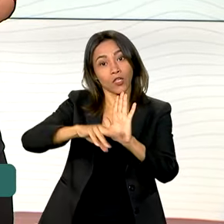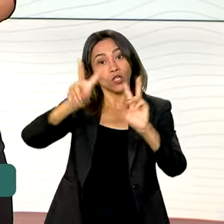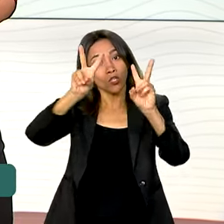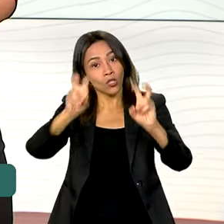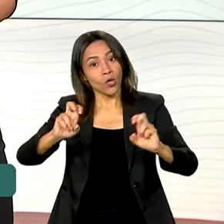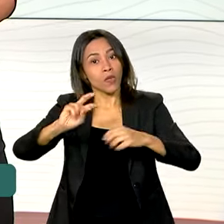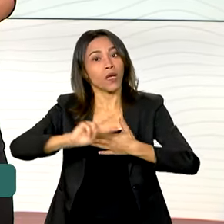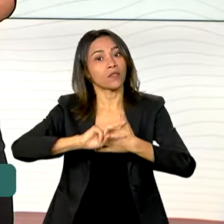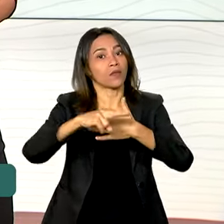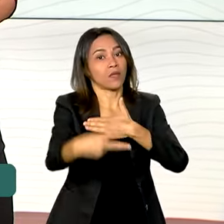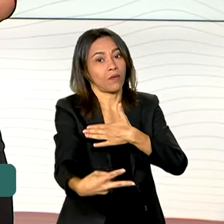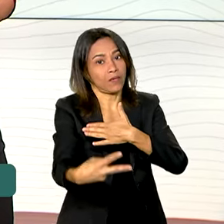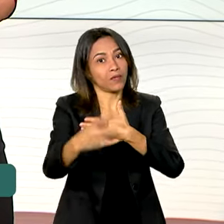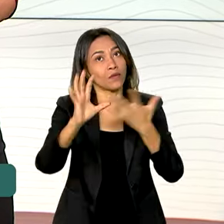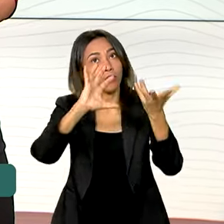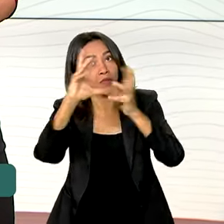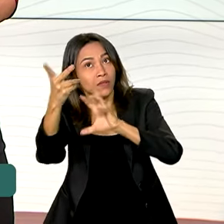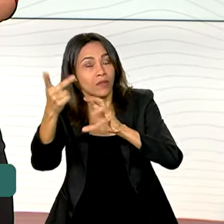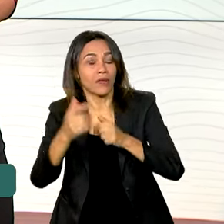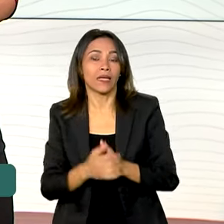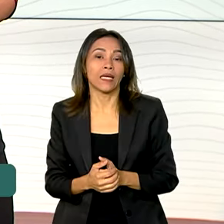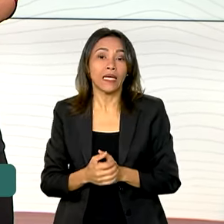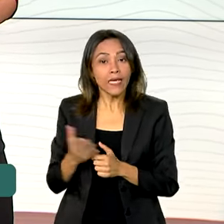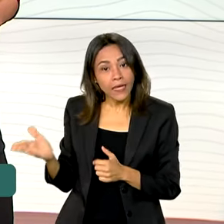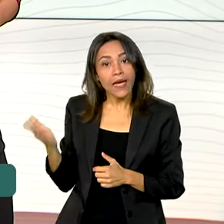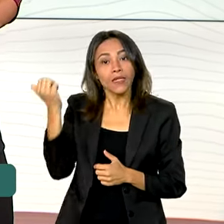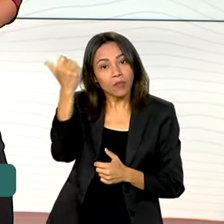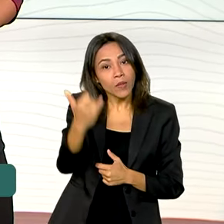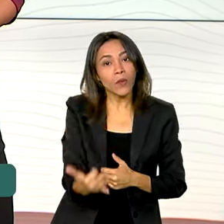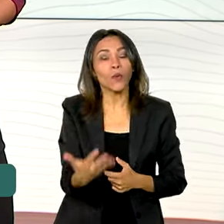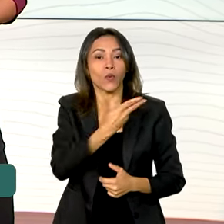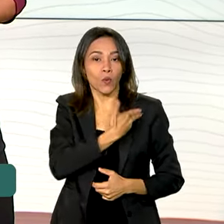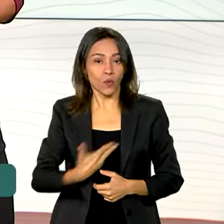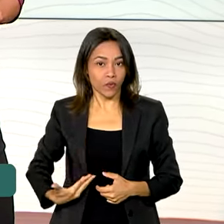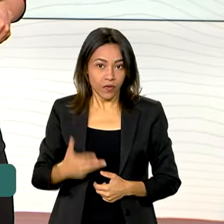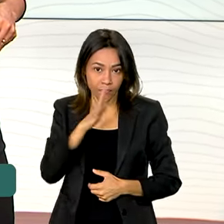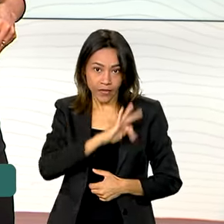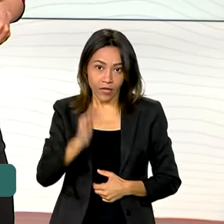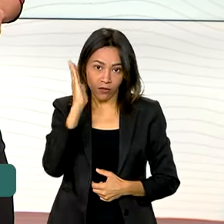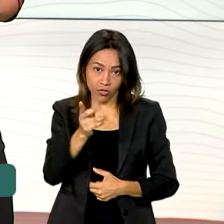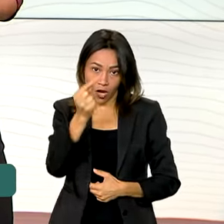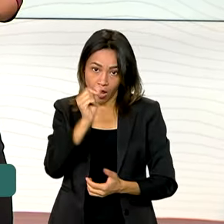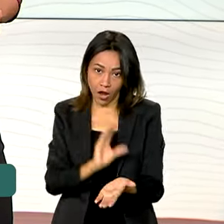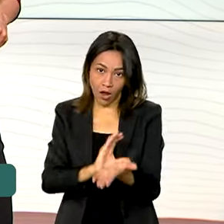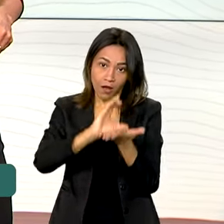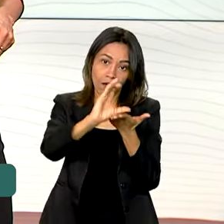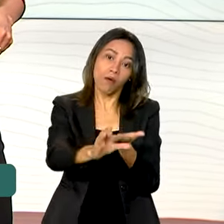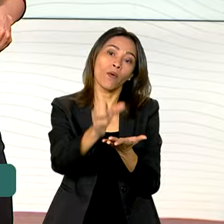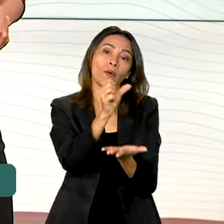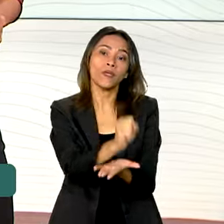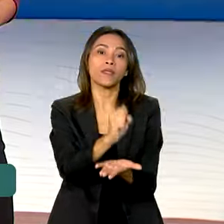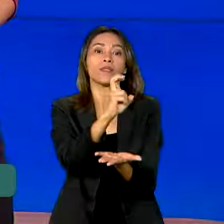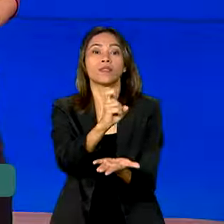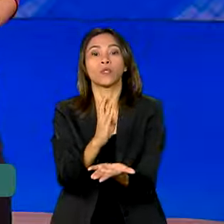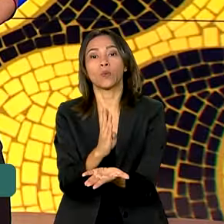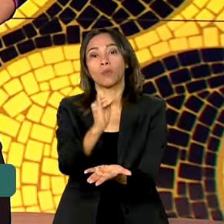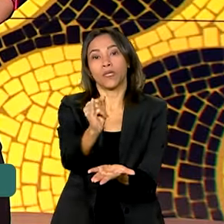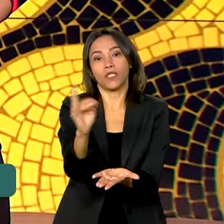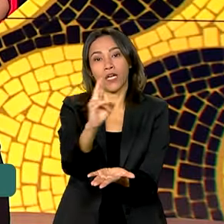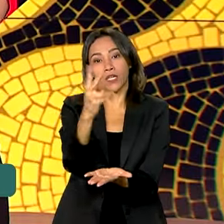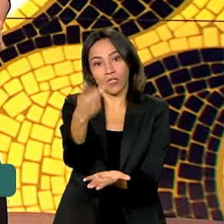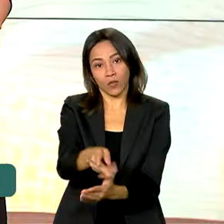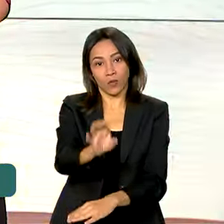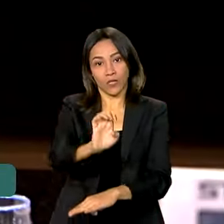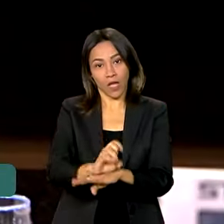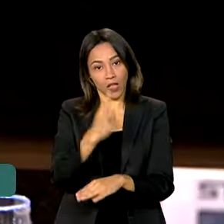climáticos extremos. E lembrou que o governo federal já investiu cerca de R 85 bilhões no estado.